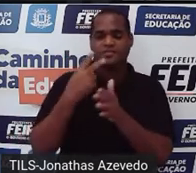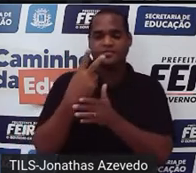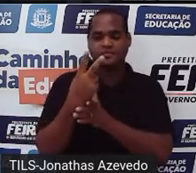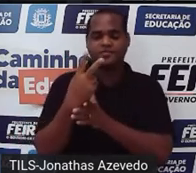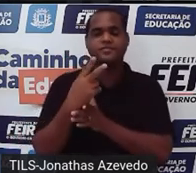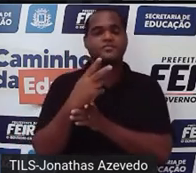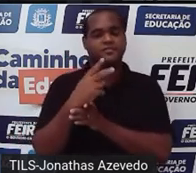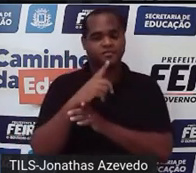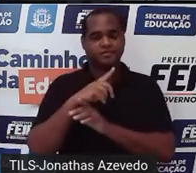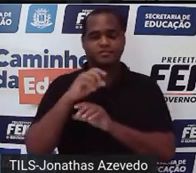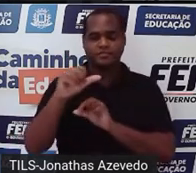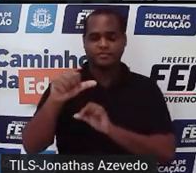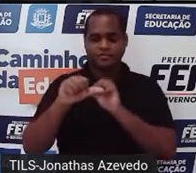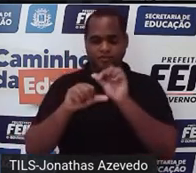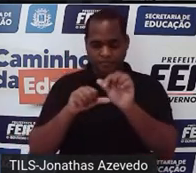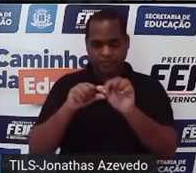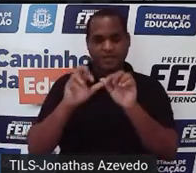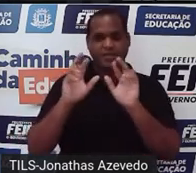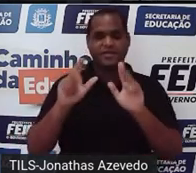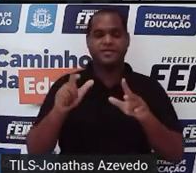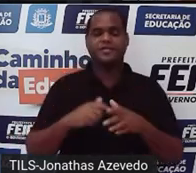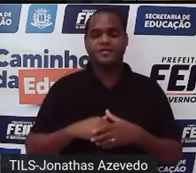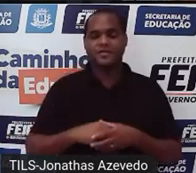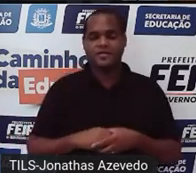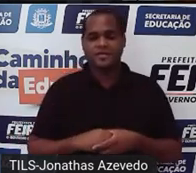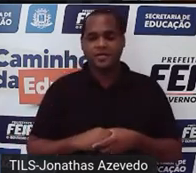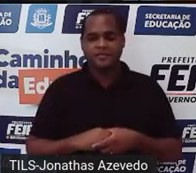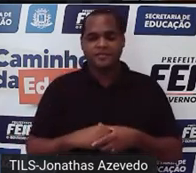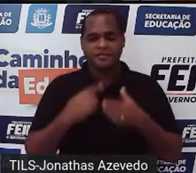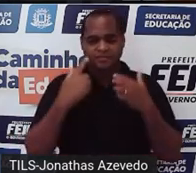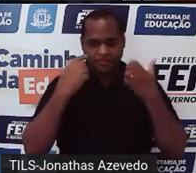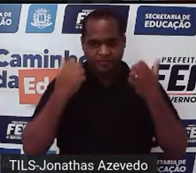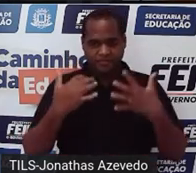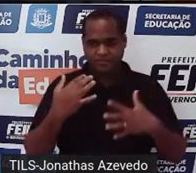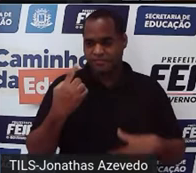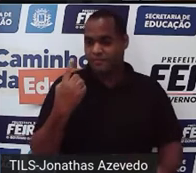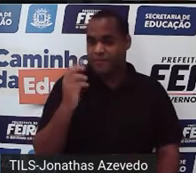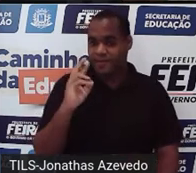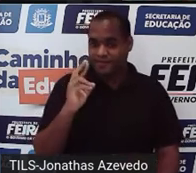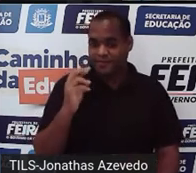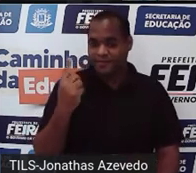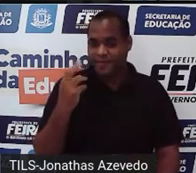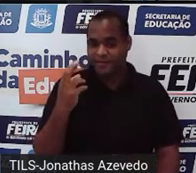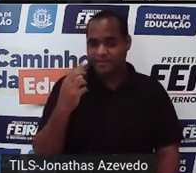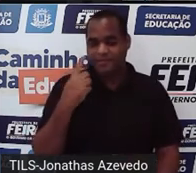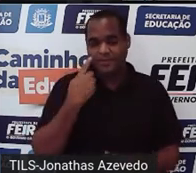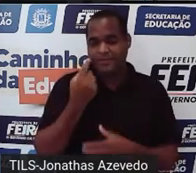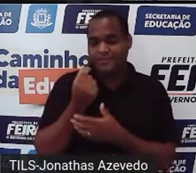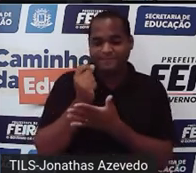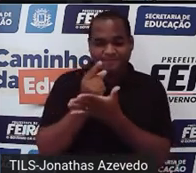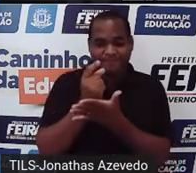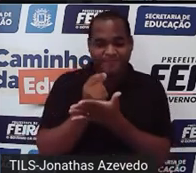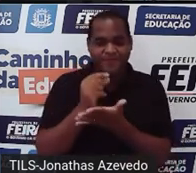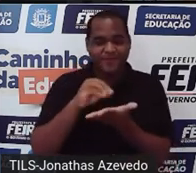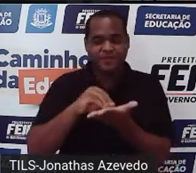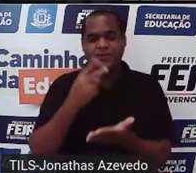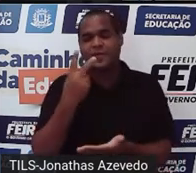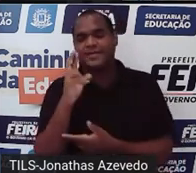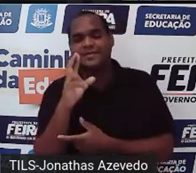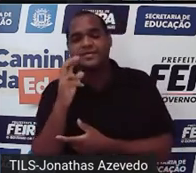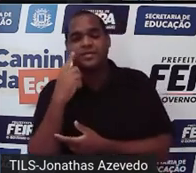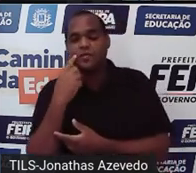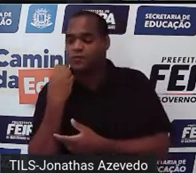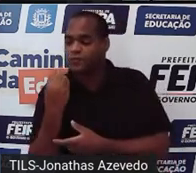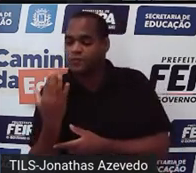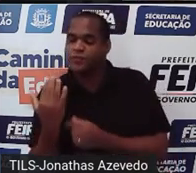quando muda de lado, inverte a operação. Você tem 1 real, mas está devendo 2 reais. Você dá esse